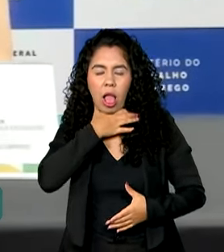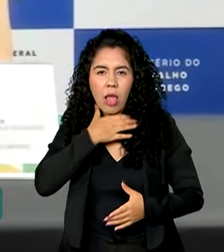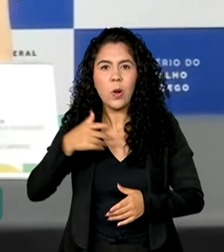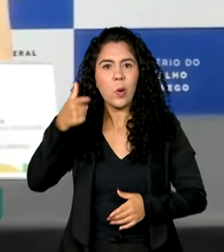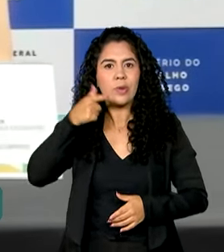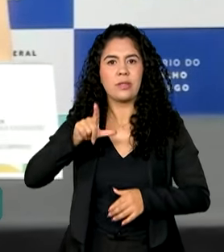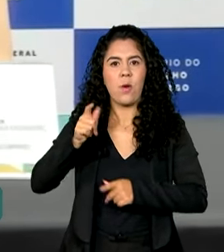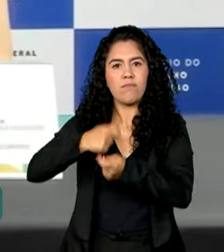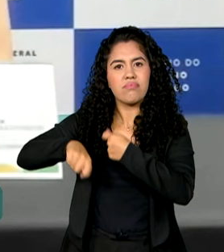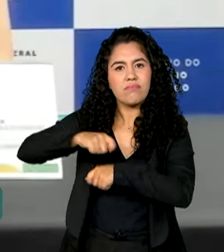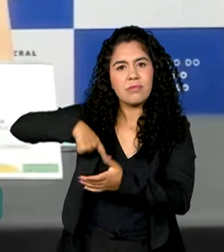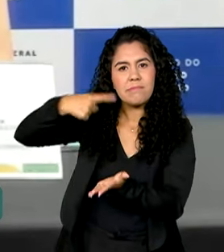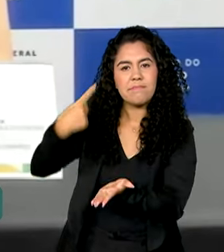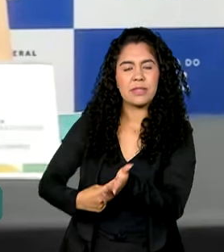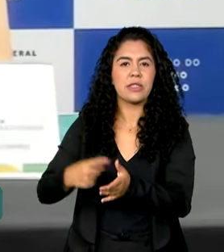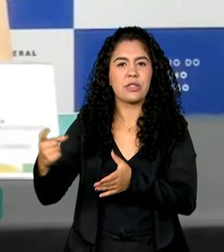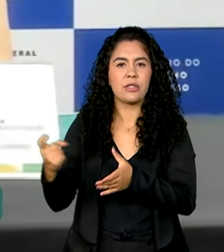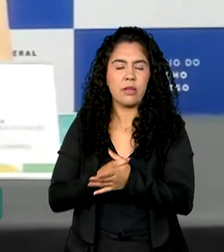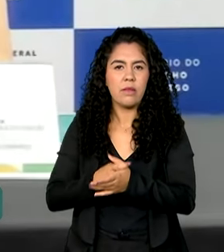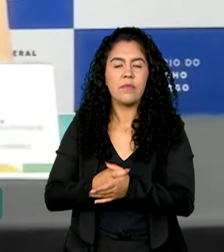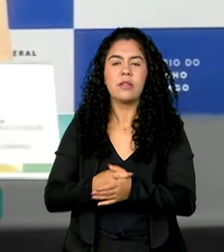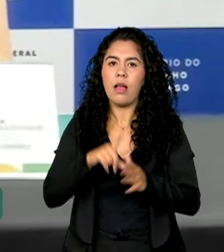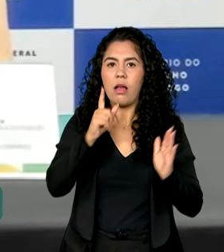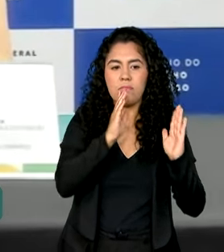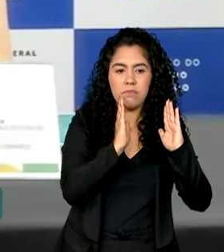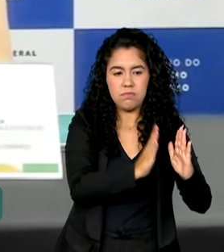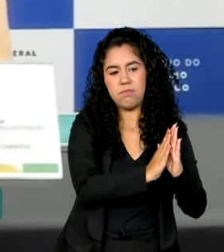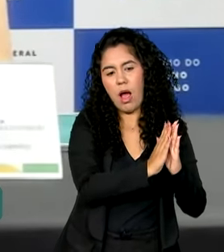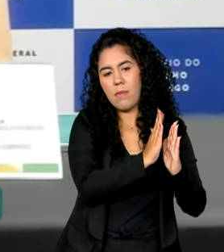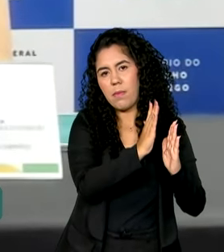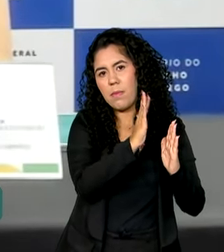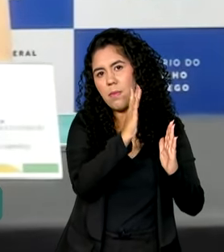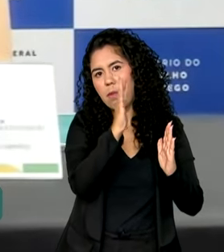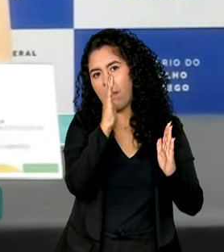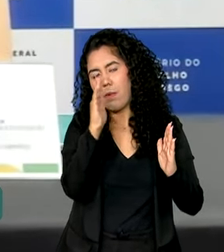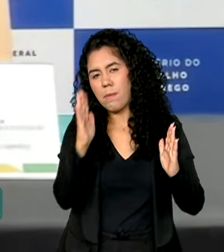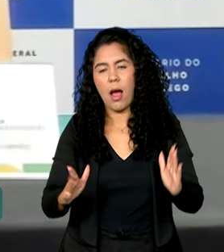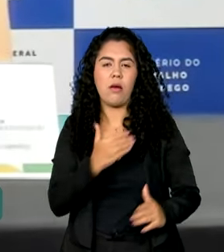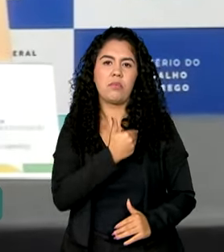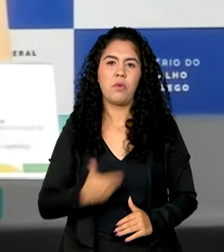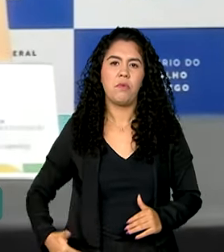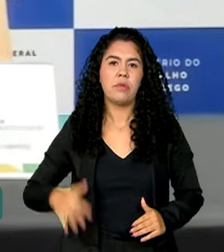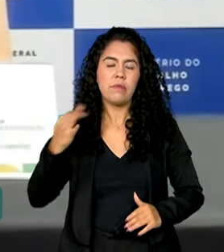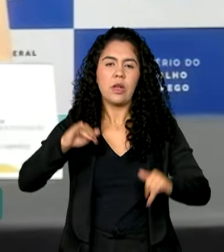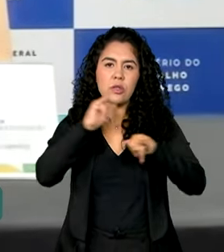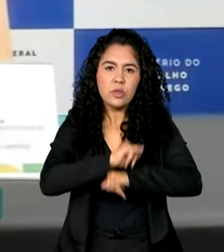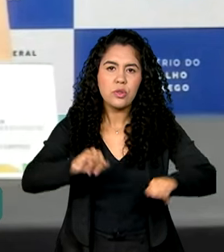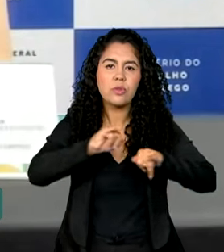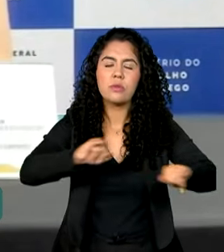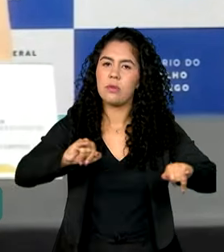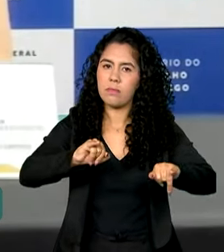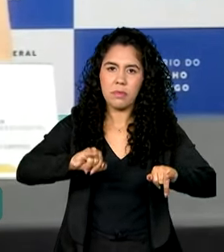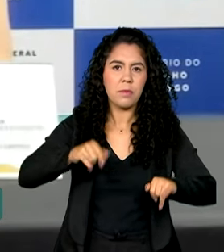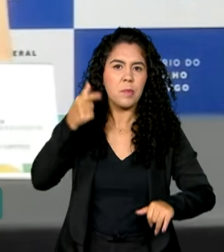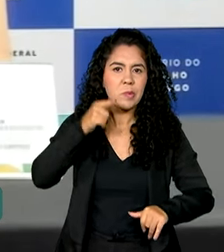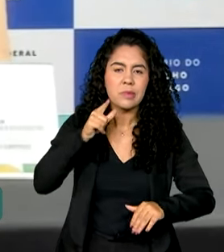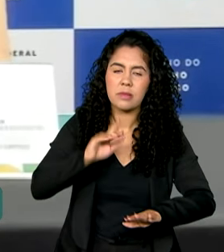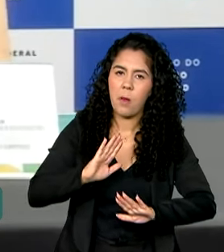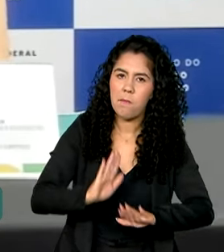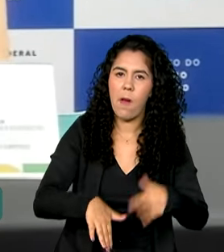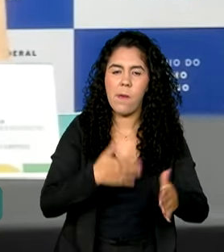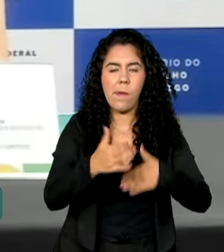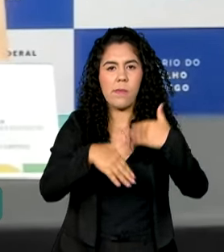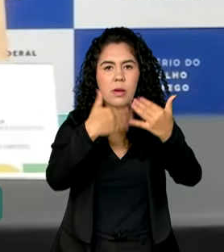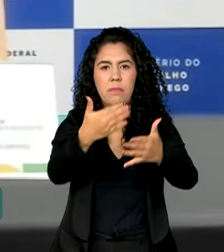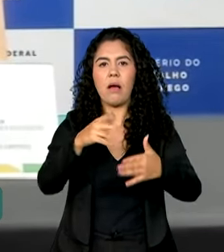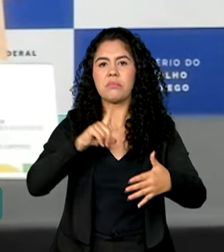praticamente na metade do ano o governo já anunciava o programa de aceleração do crescimento, com